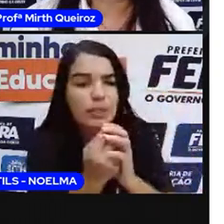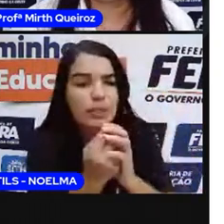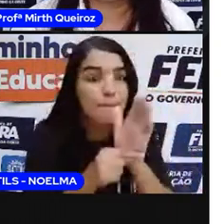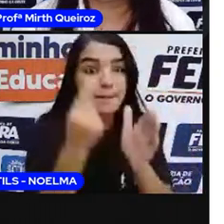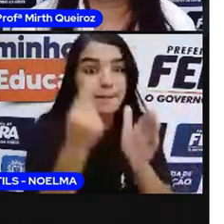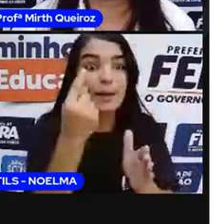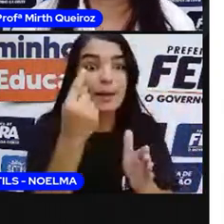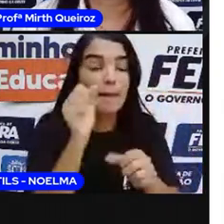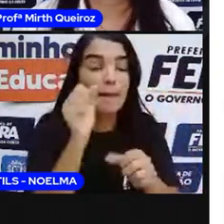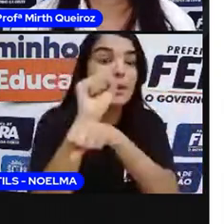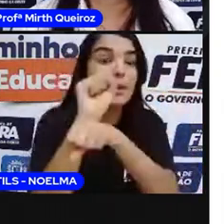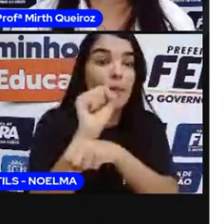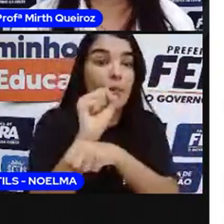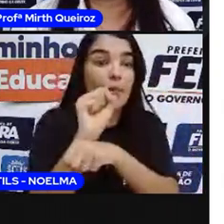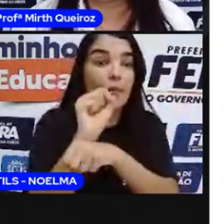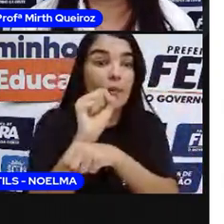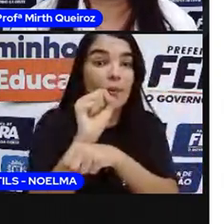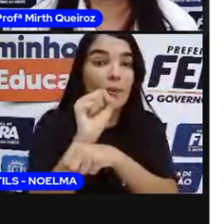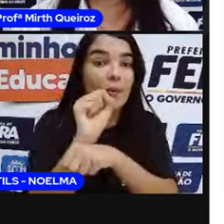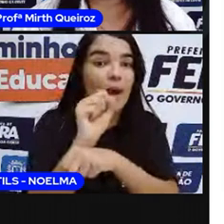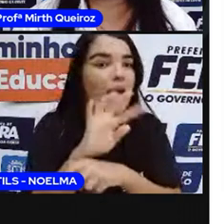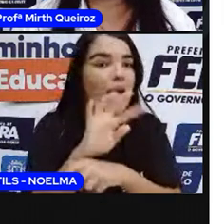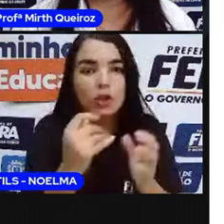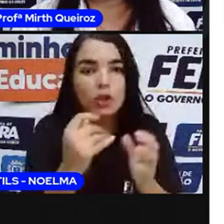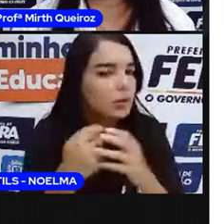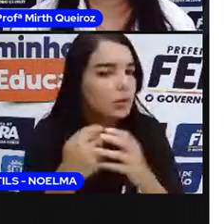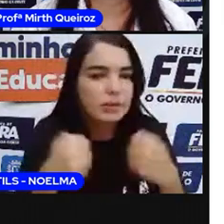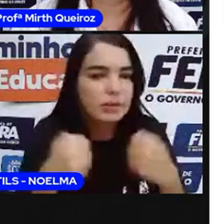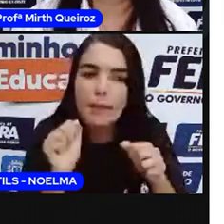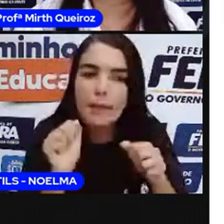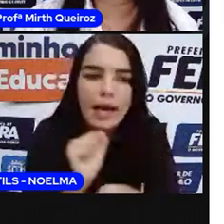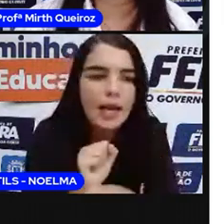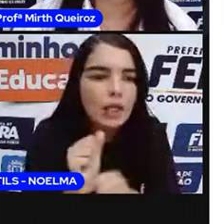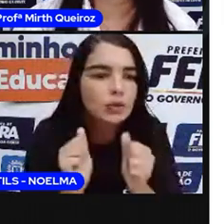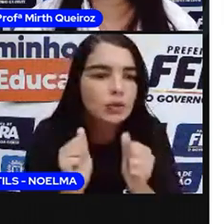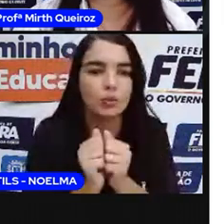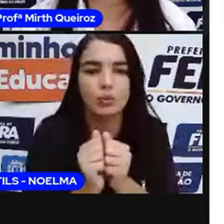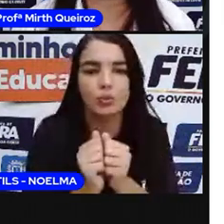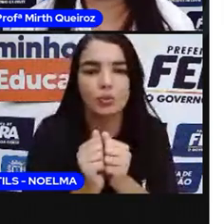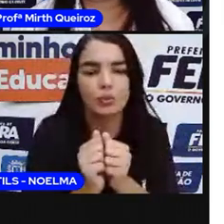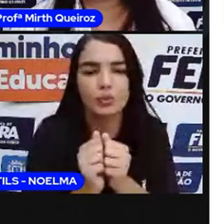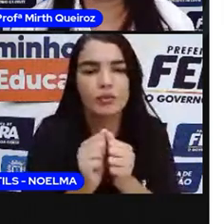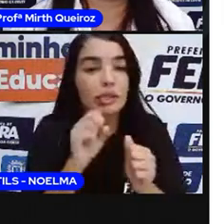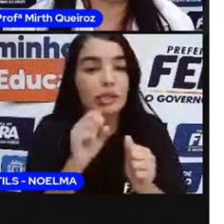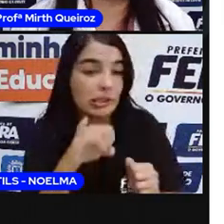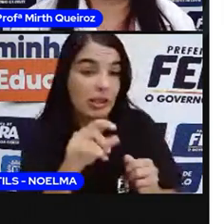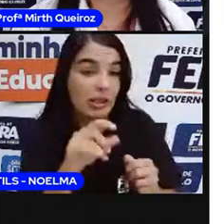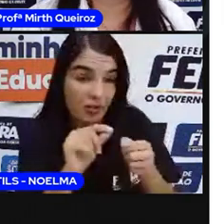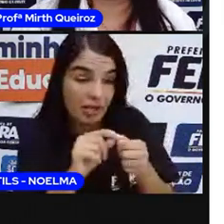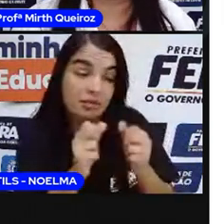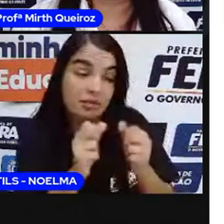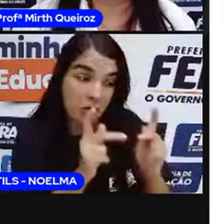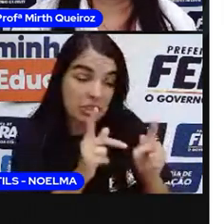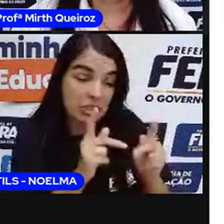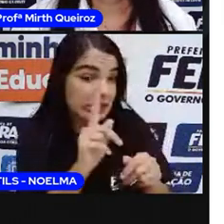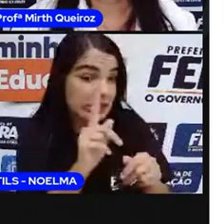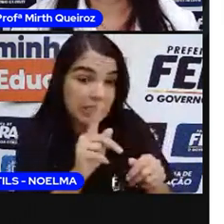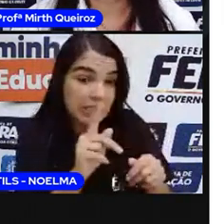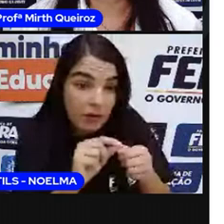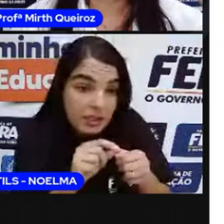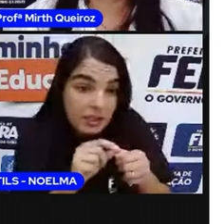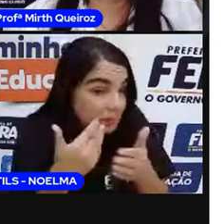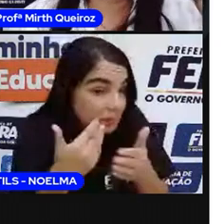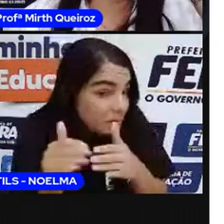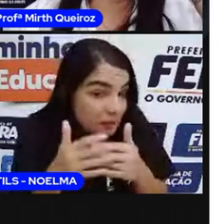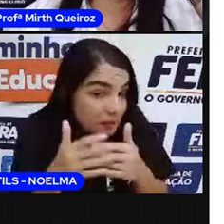vai falar, só stop. Quando falar stop, todo mundo tem que parar. Quem já preencheu, eu falei. Quem não preencheu, vai parar também. E